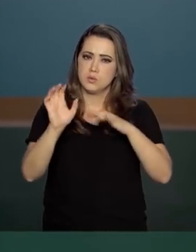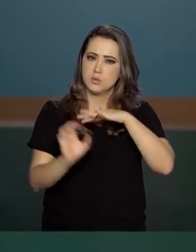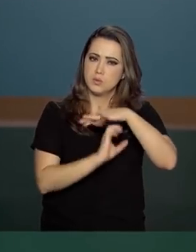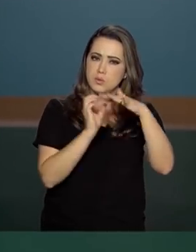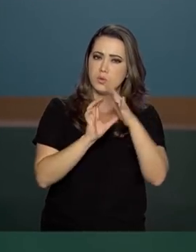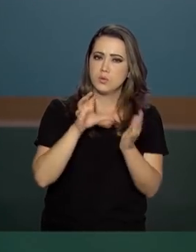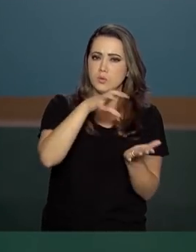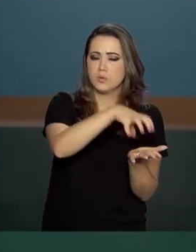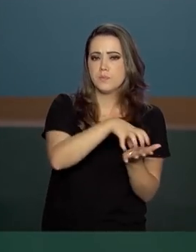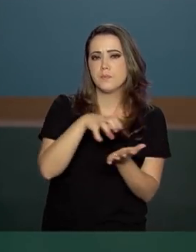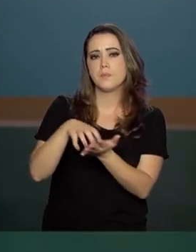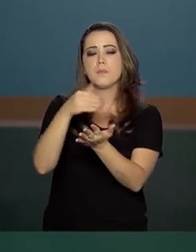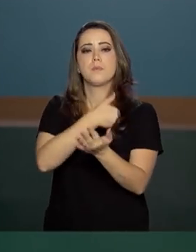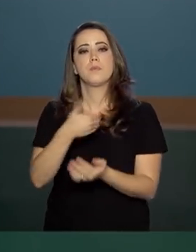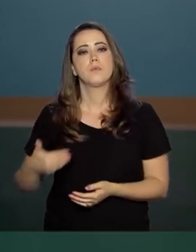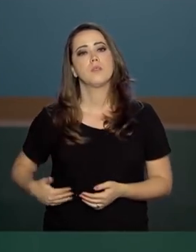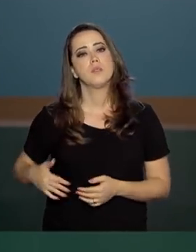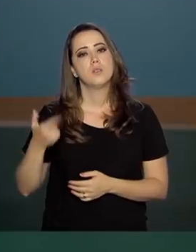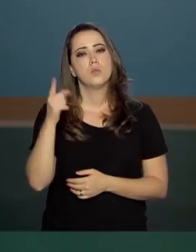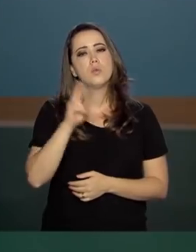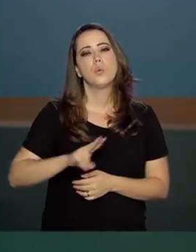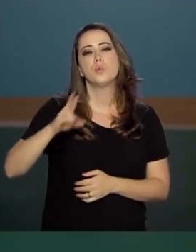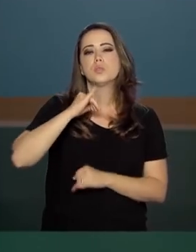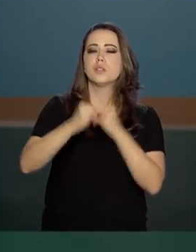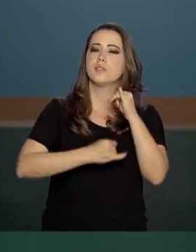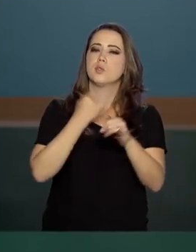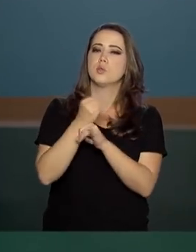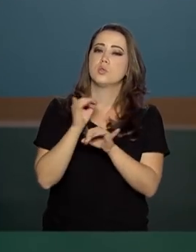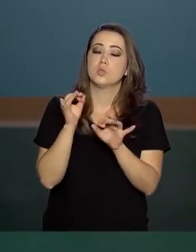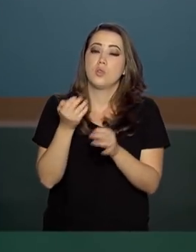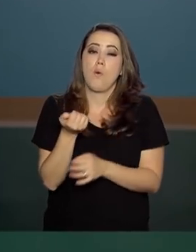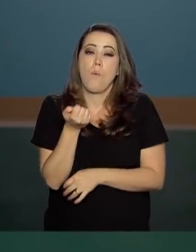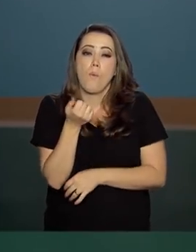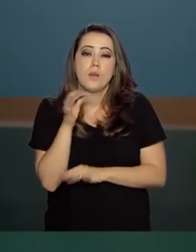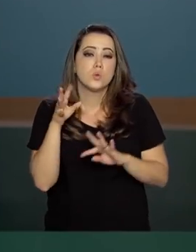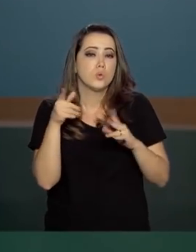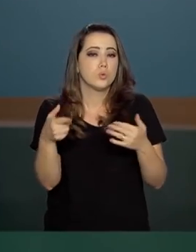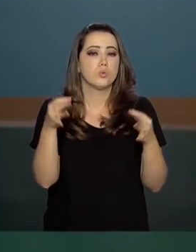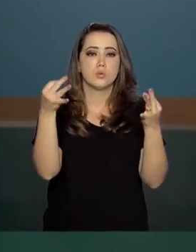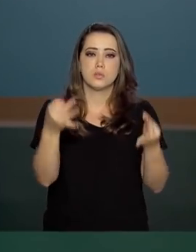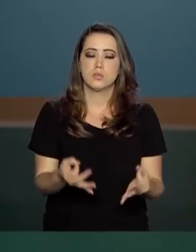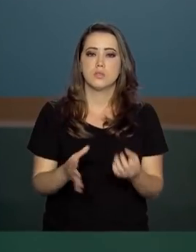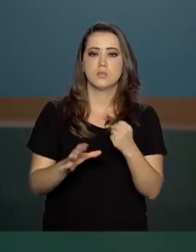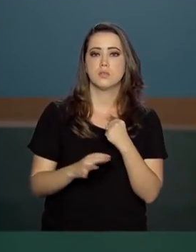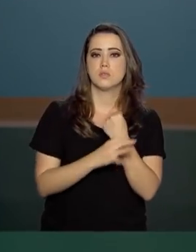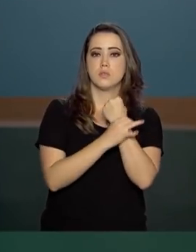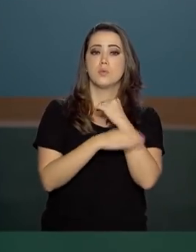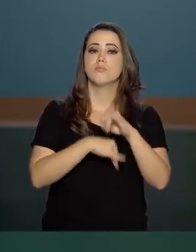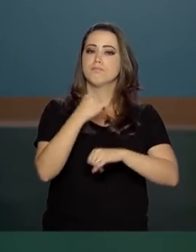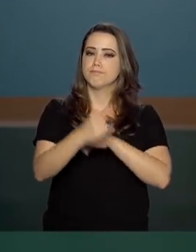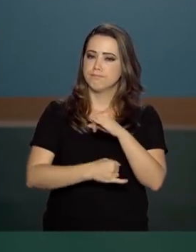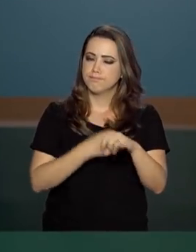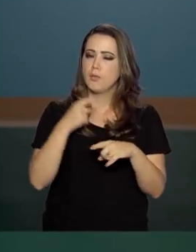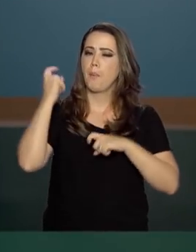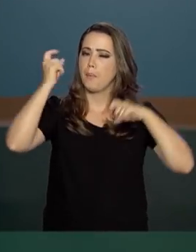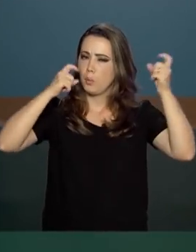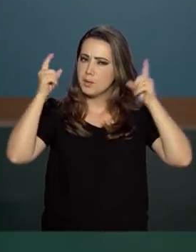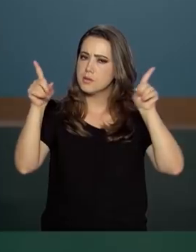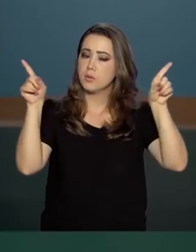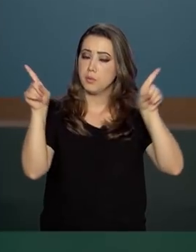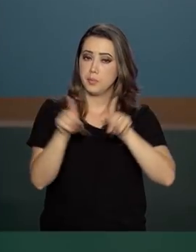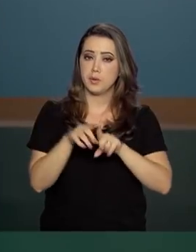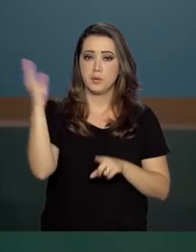empresas e órgãos governamentais usam a internet para resolver quase tudo, segurança cibernética é uma preocupação.